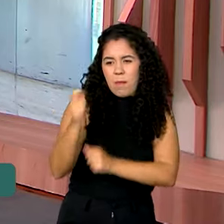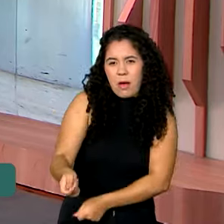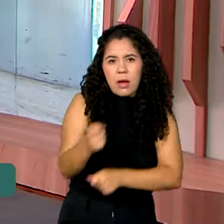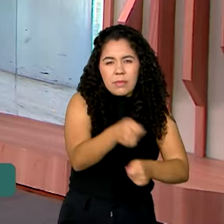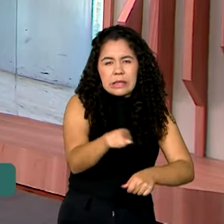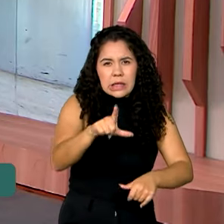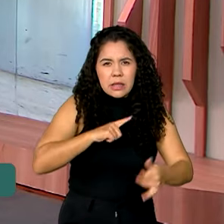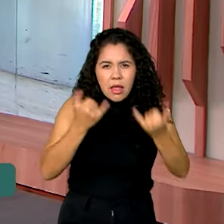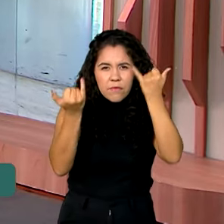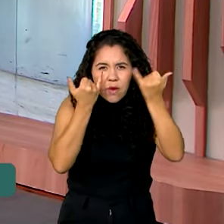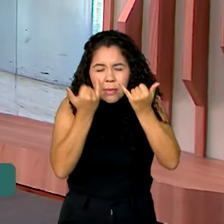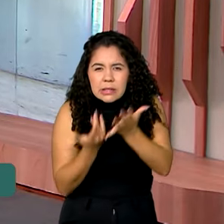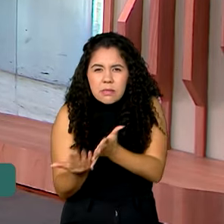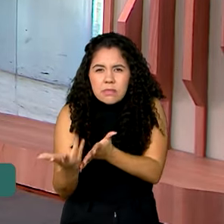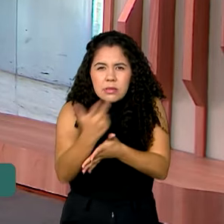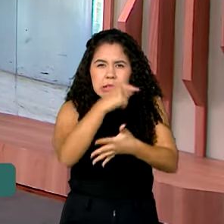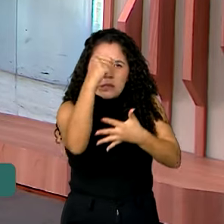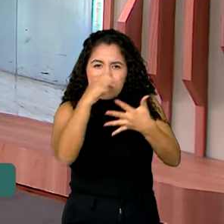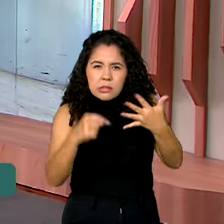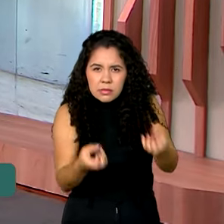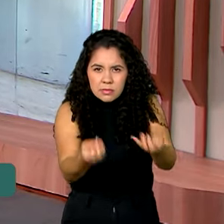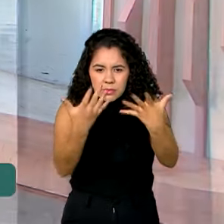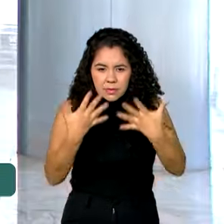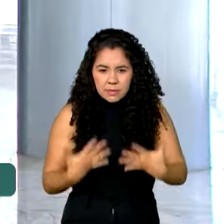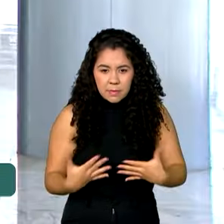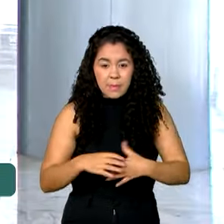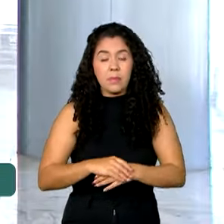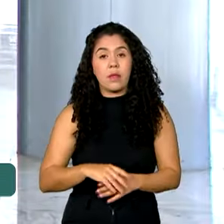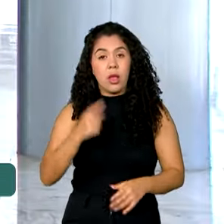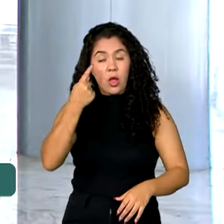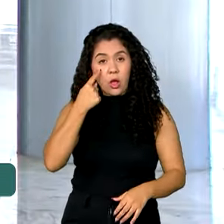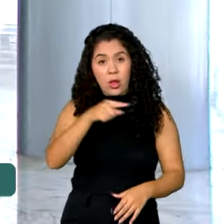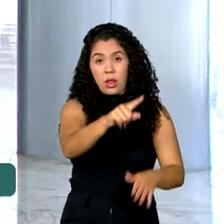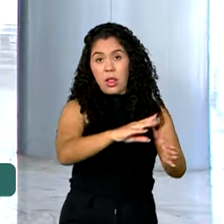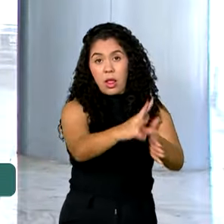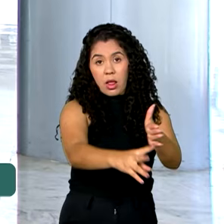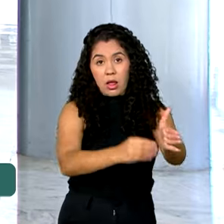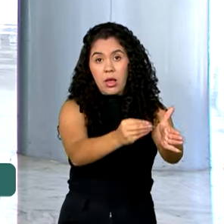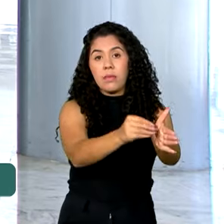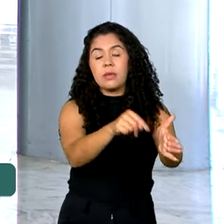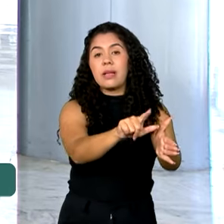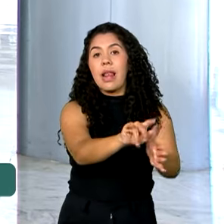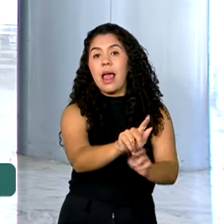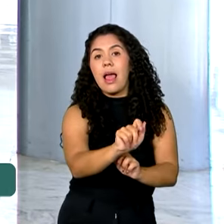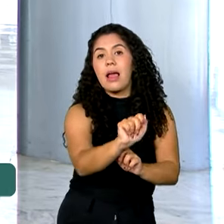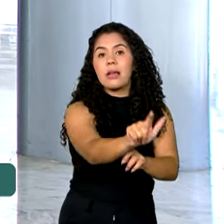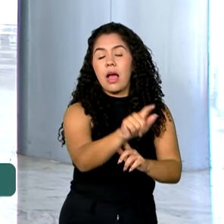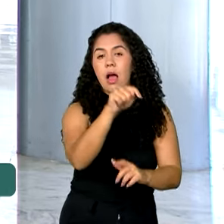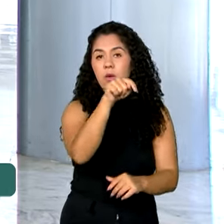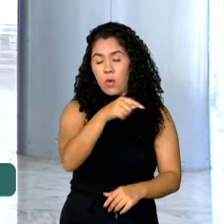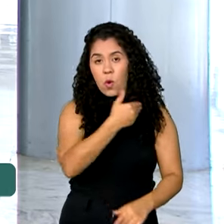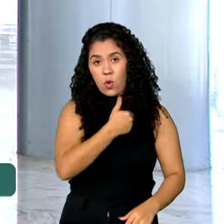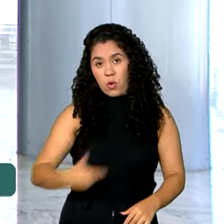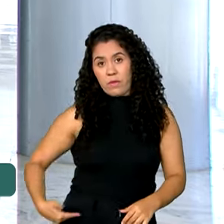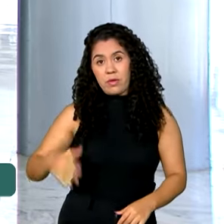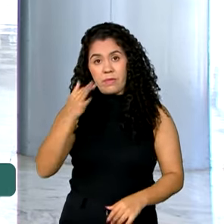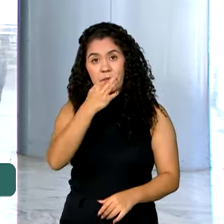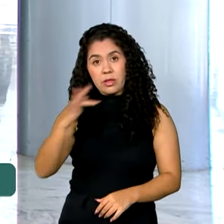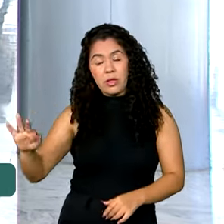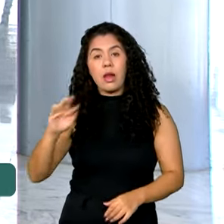ações para a gente? Olha, só na Amazônia Legal, o governo federal atua hoje com cerca de 1.400